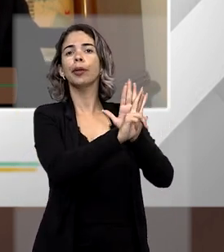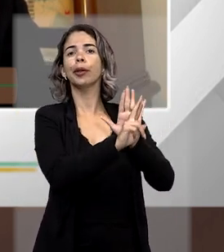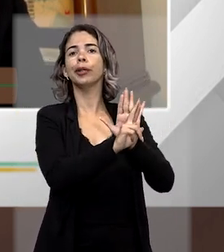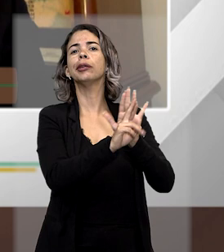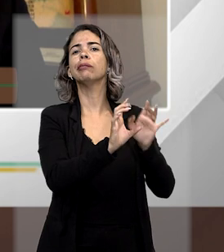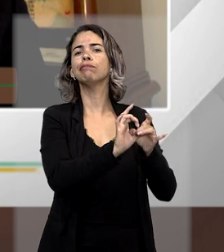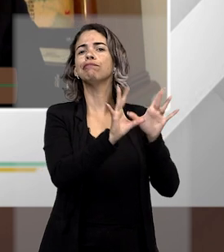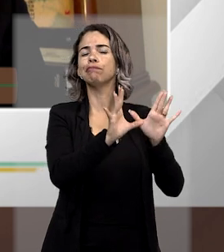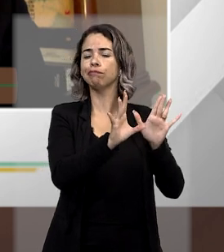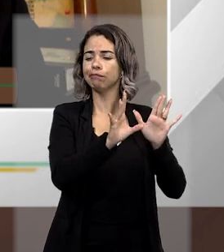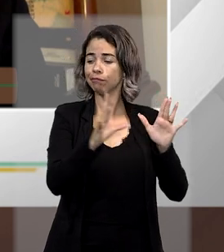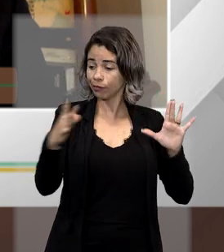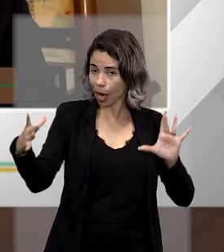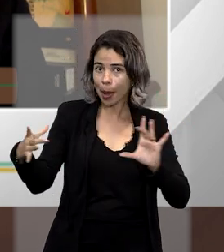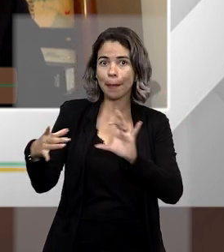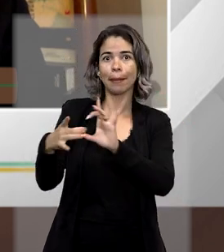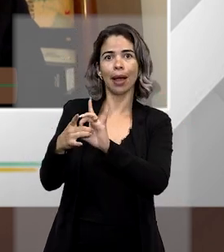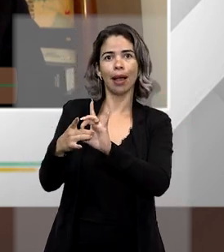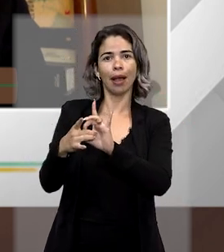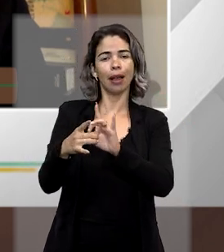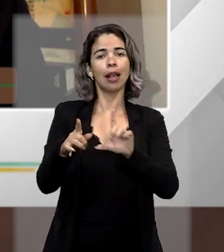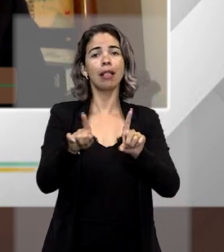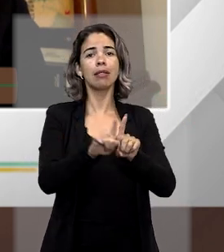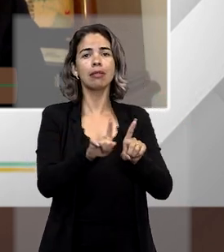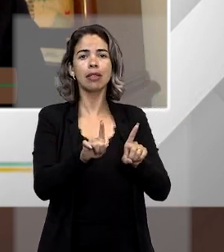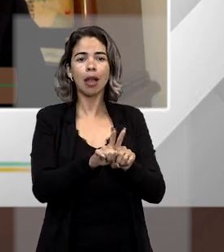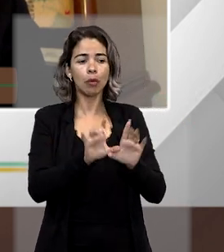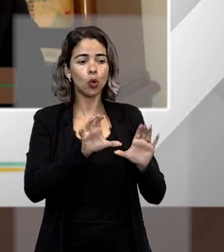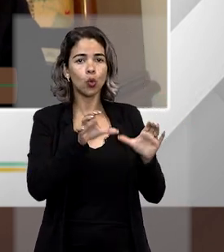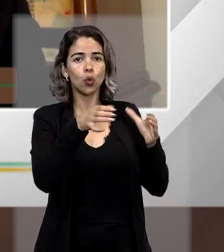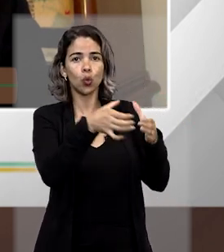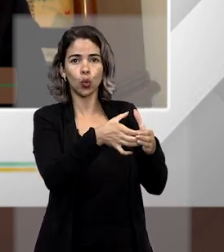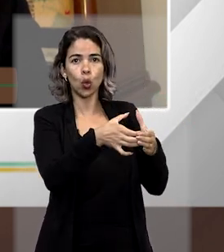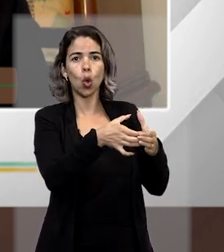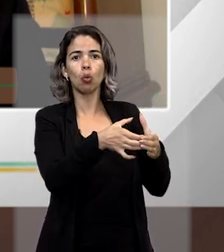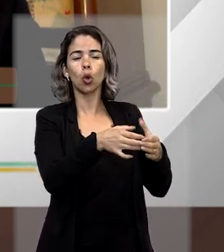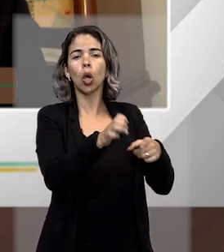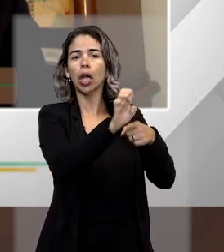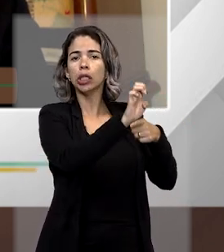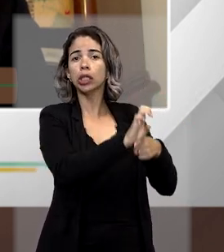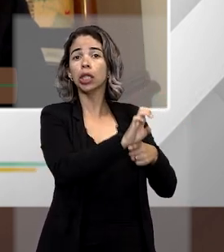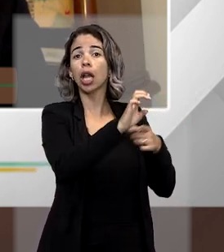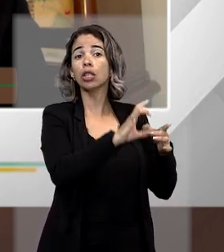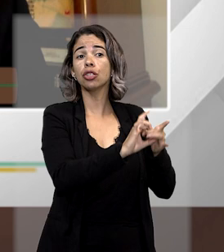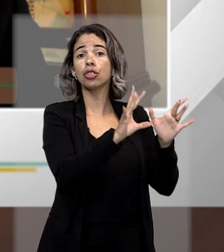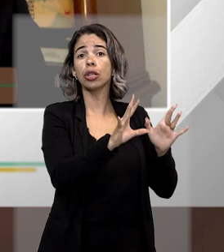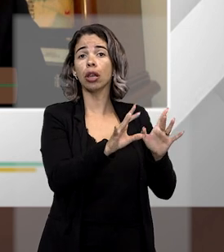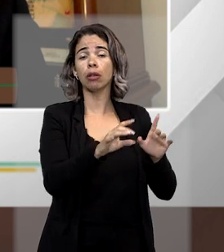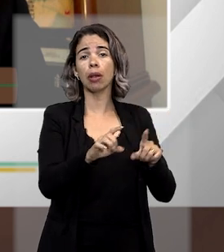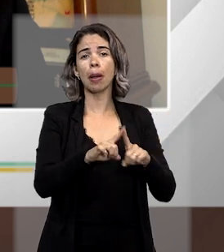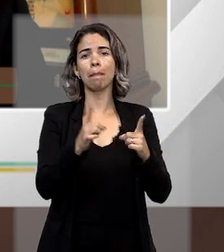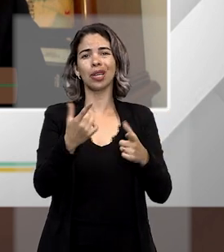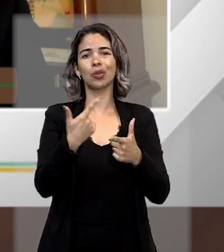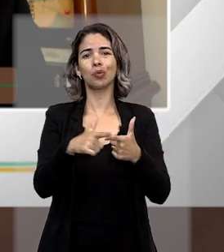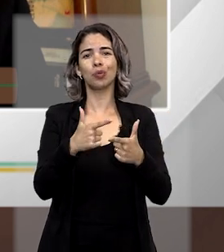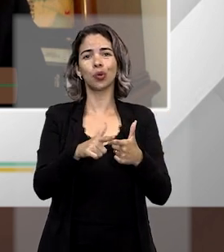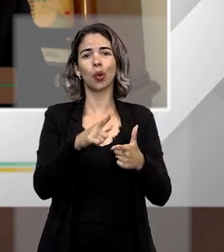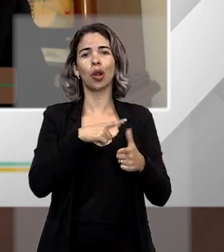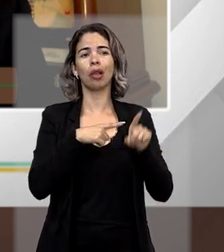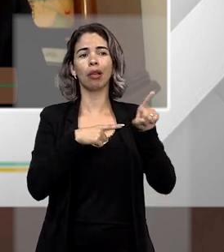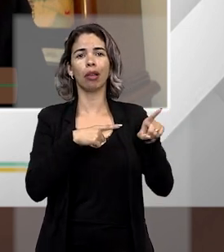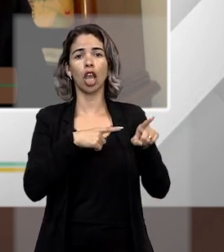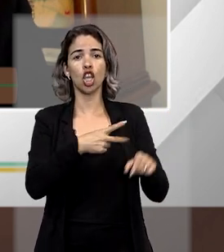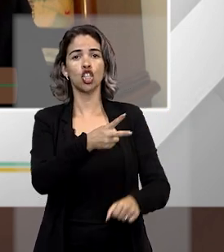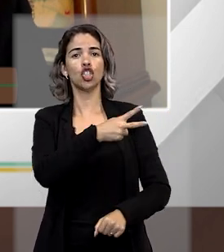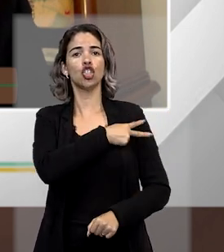democrático, a mesma coisa, a federação e o Estado de Direito, e o único problema, a pessoa dos chefes dos